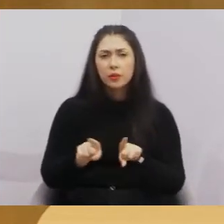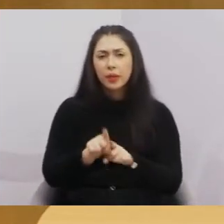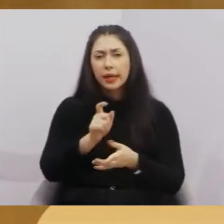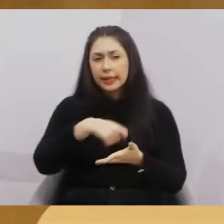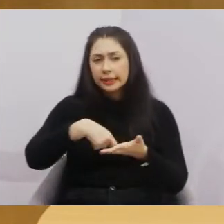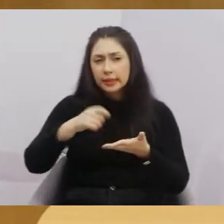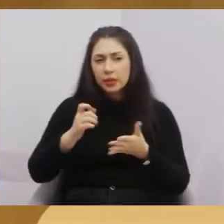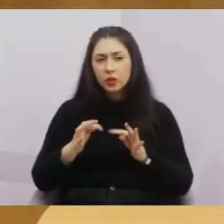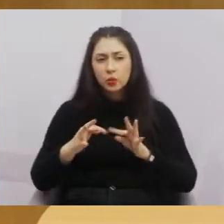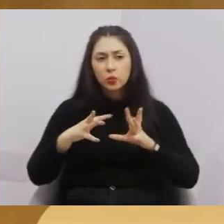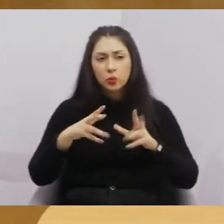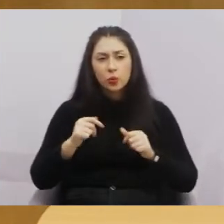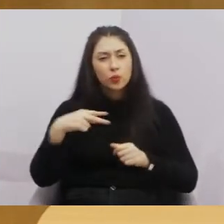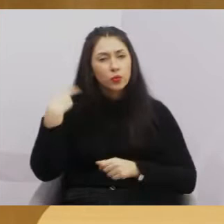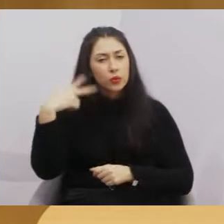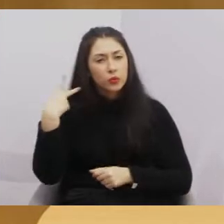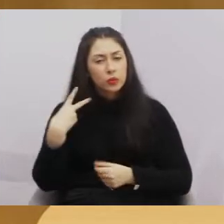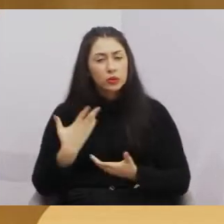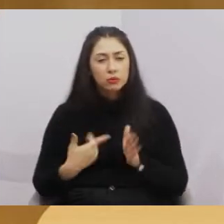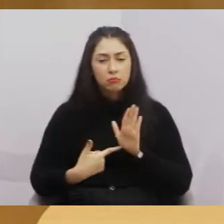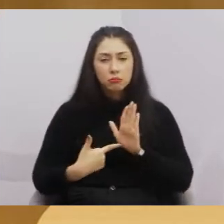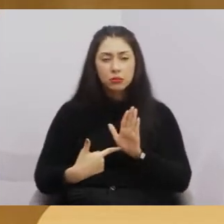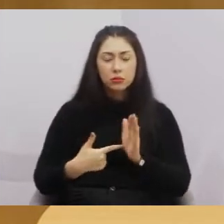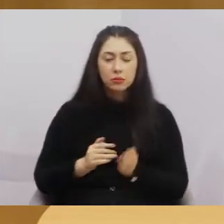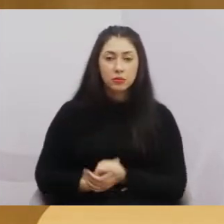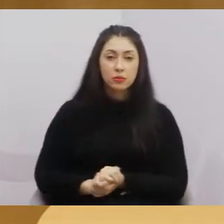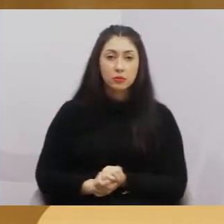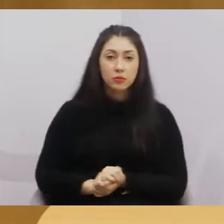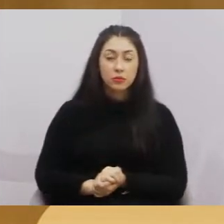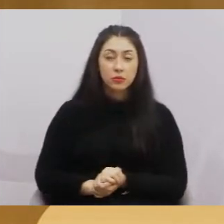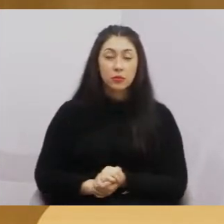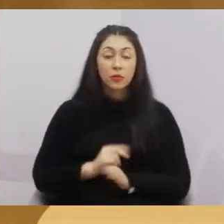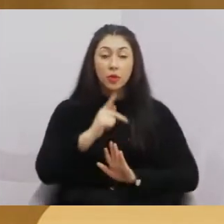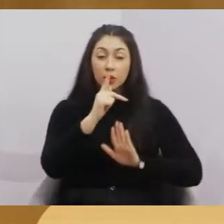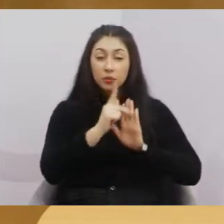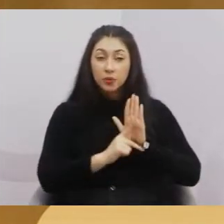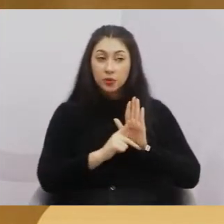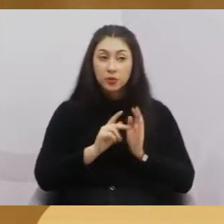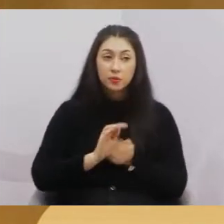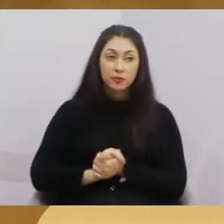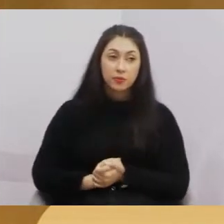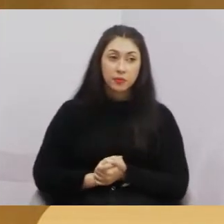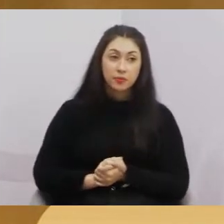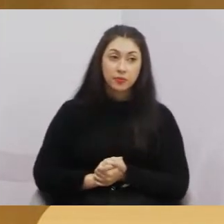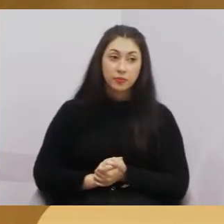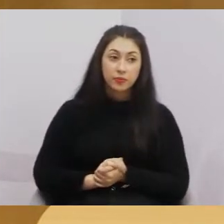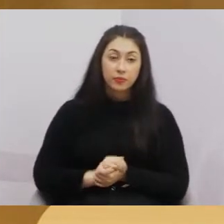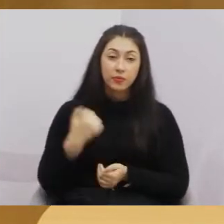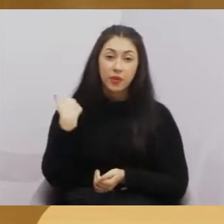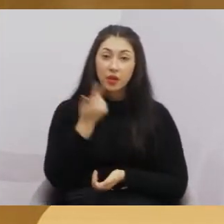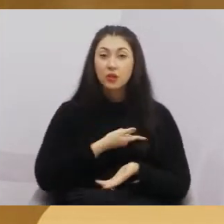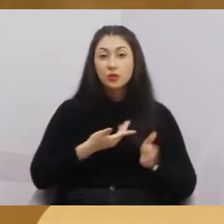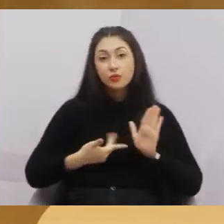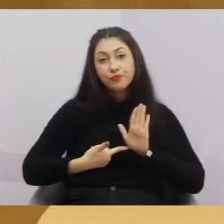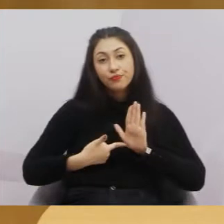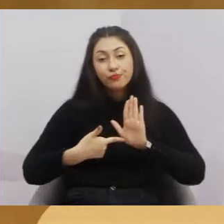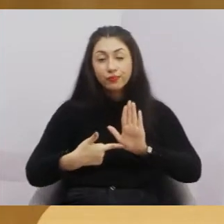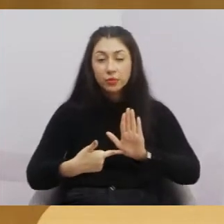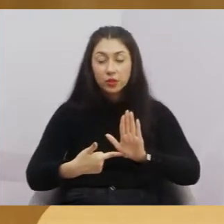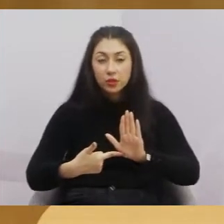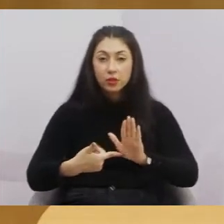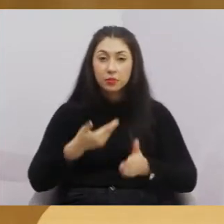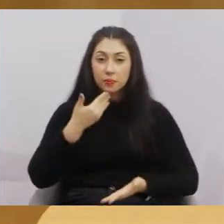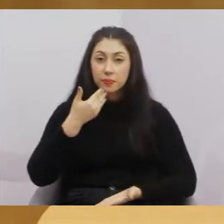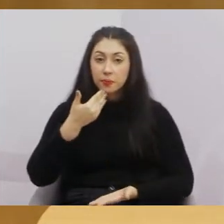por todos esses vereadores. Projeto esse que a gente trouxe para essa casa, a